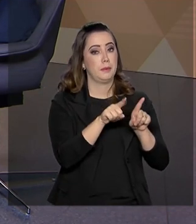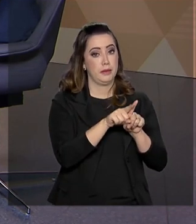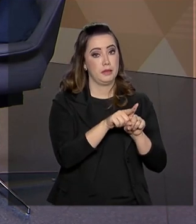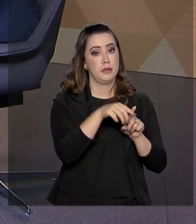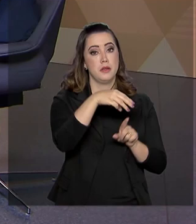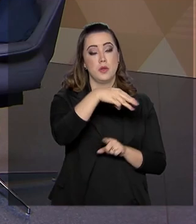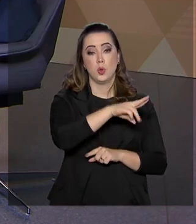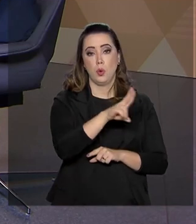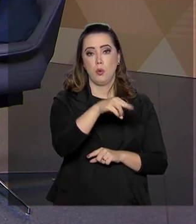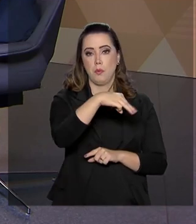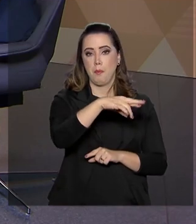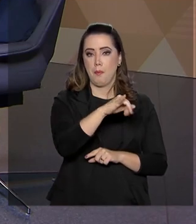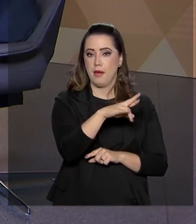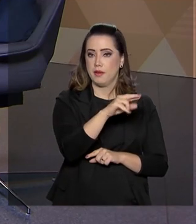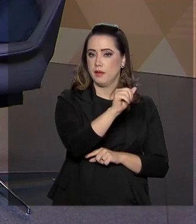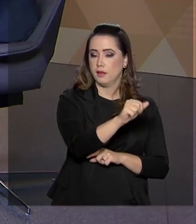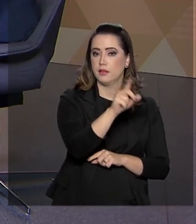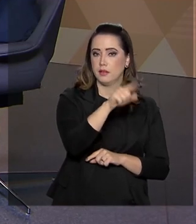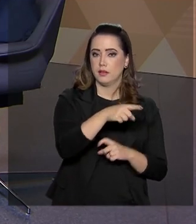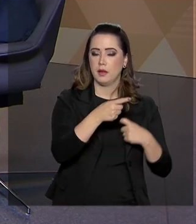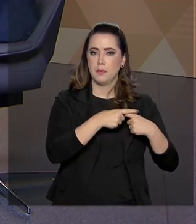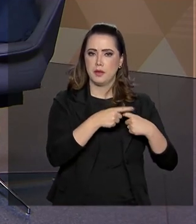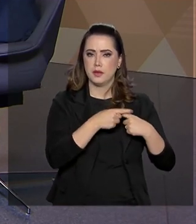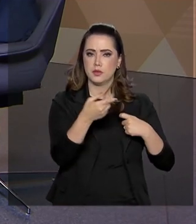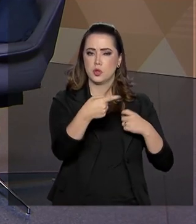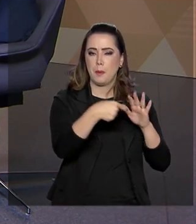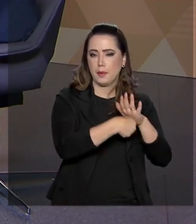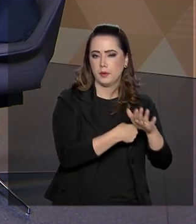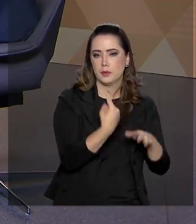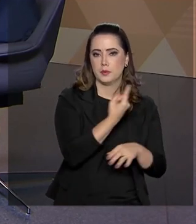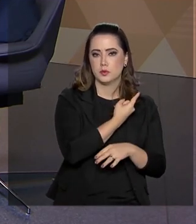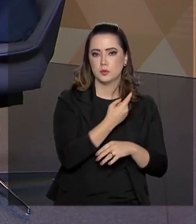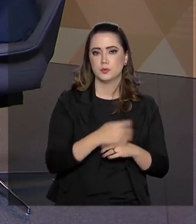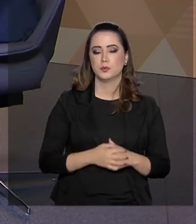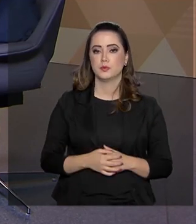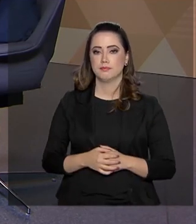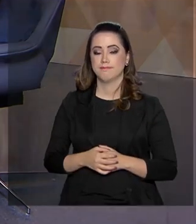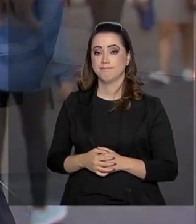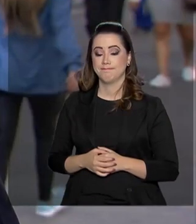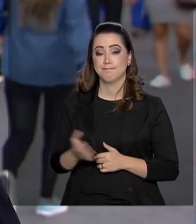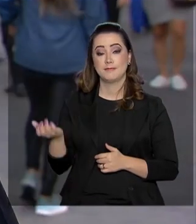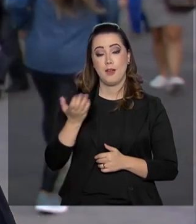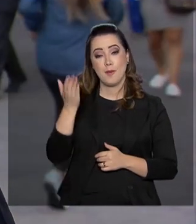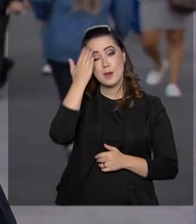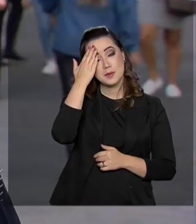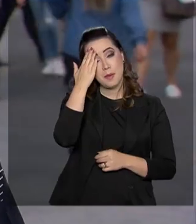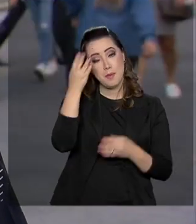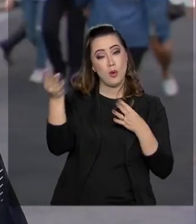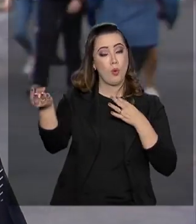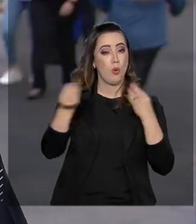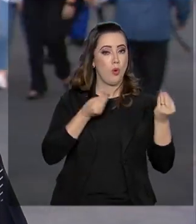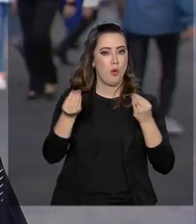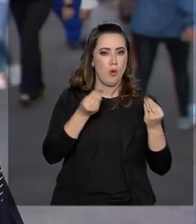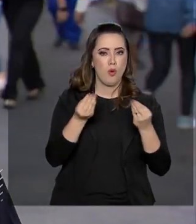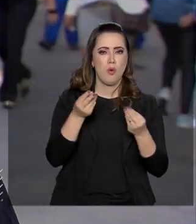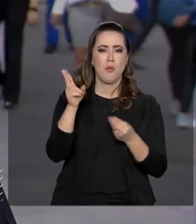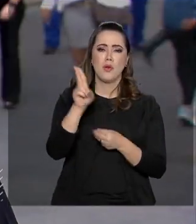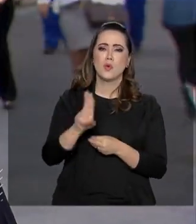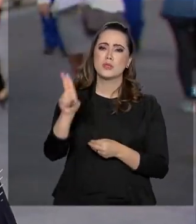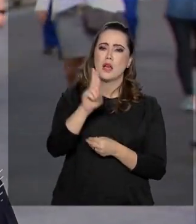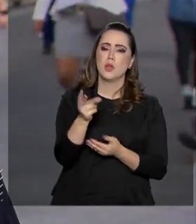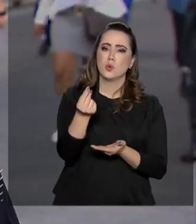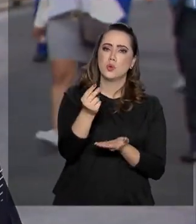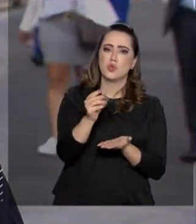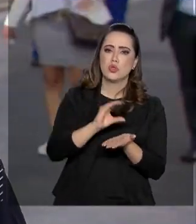Mariana Cardoso, que é médica, vai trazer a questão para a gente. Eu gostaria de saber como é aplicada a